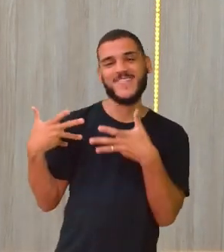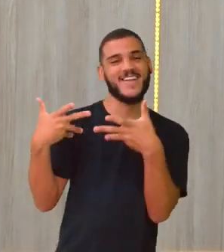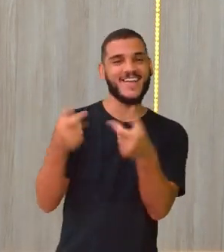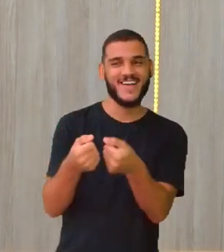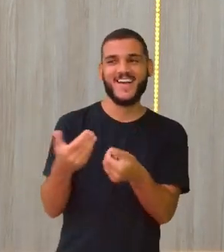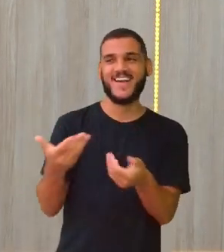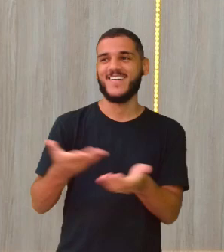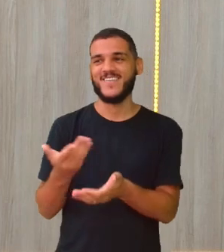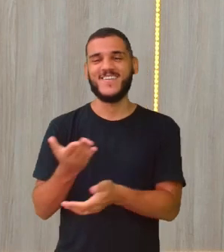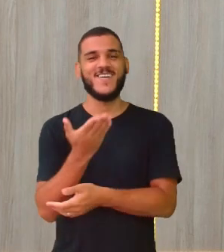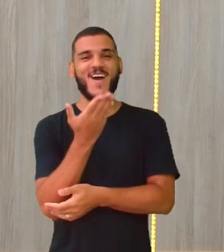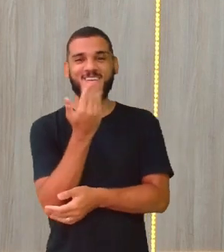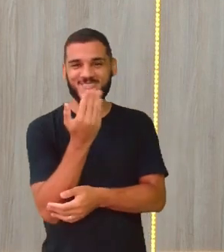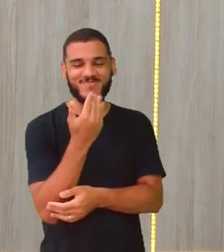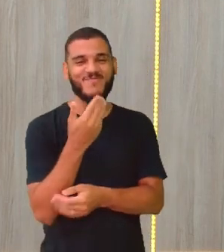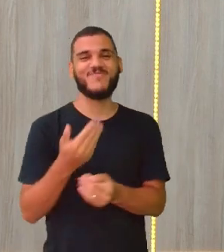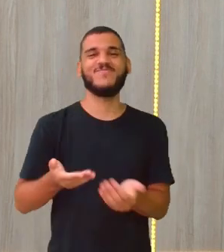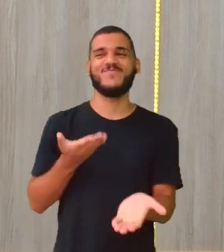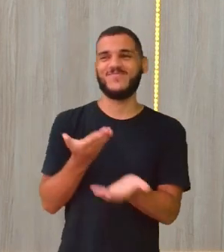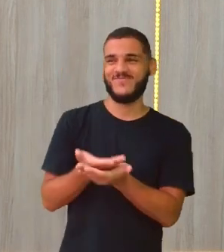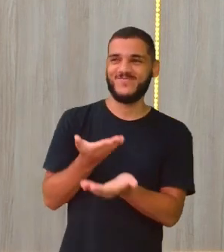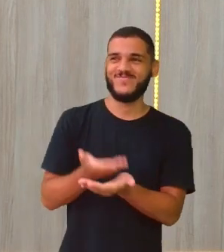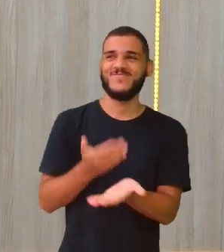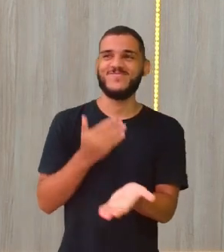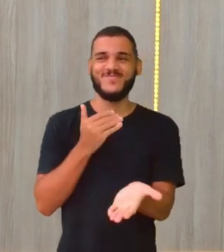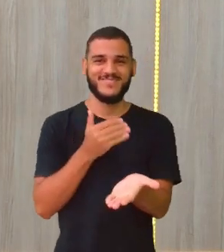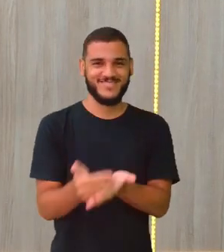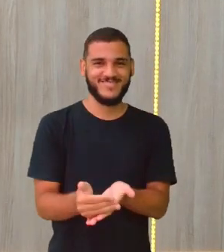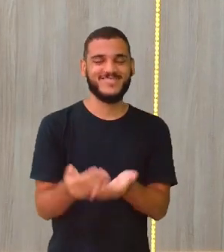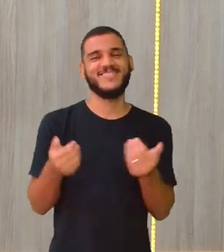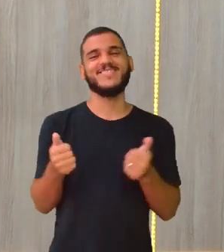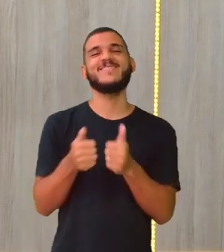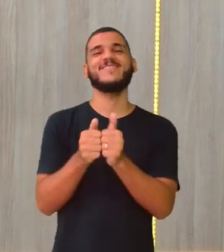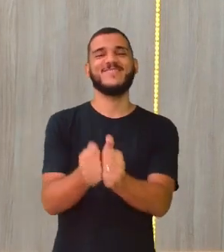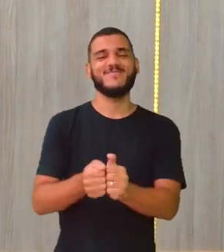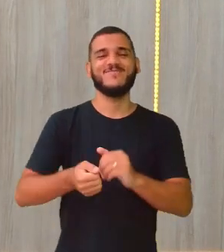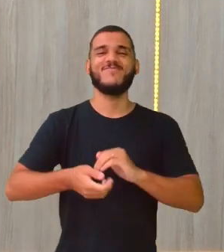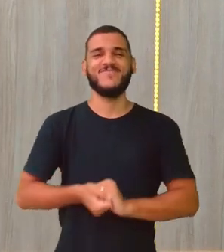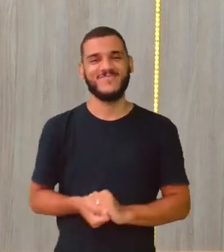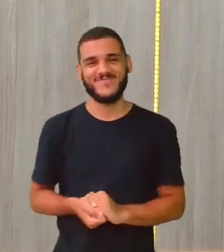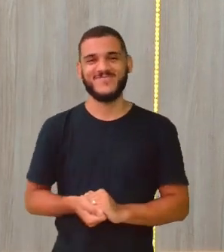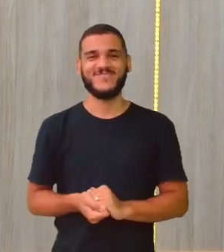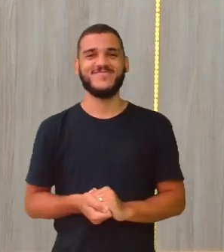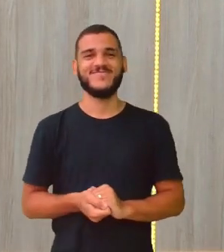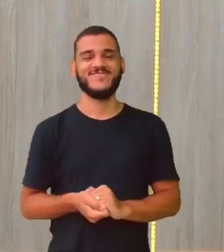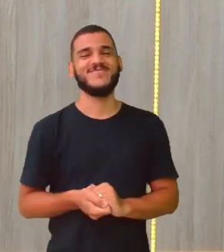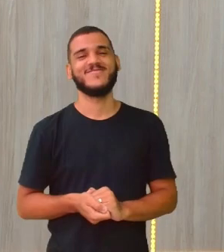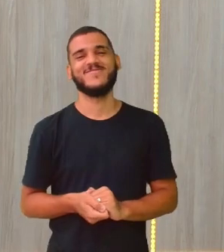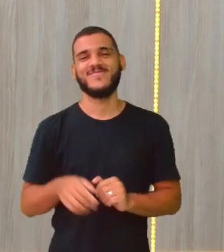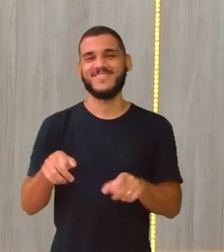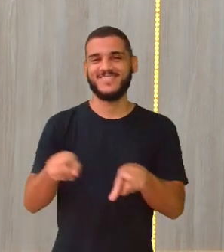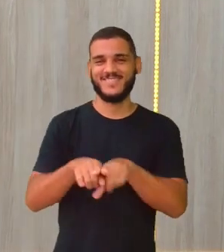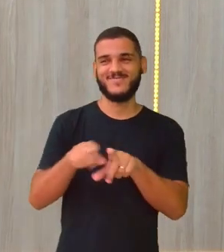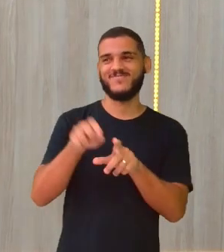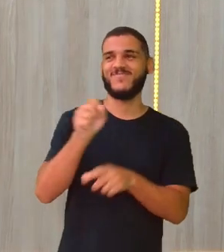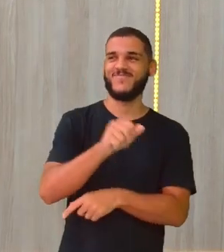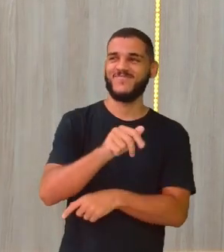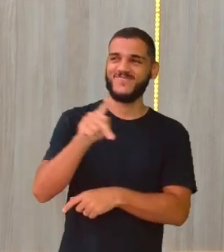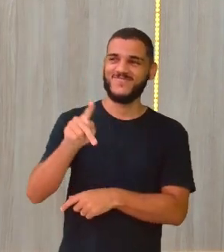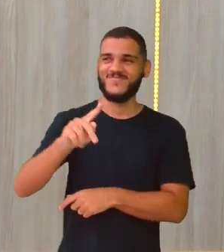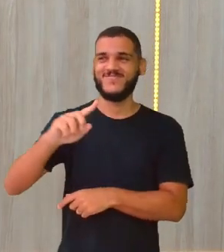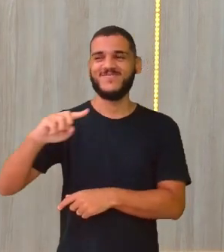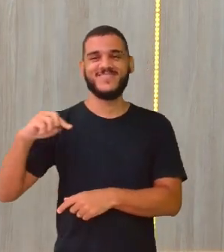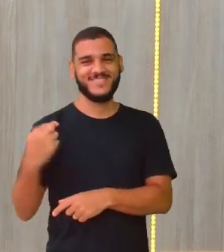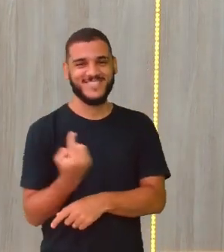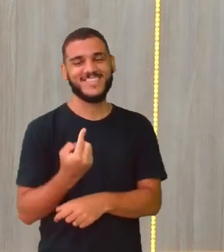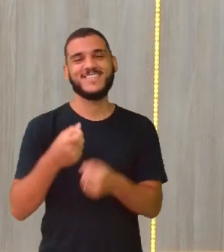gente degustar aqui no início da nossa aula. E aí, junto comigo, né? Esse negócio aqui do aplicativo, né? A gente nem